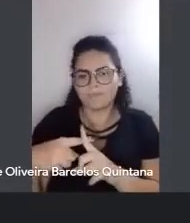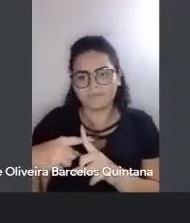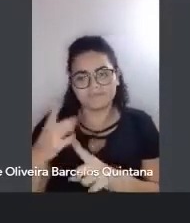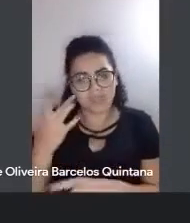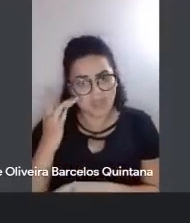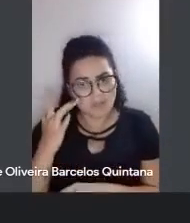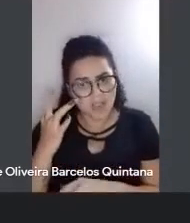foge.